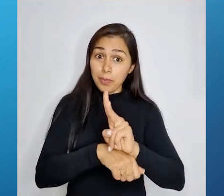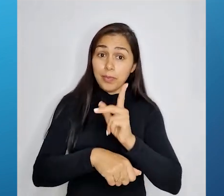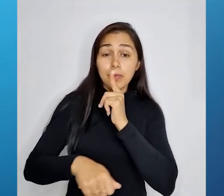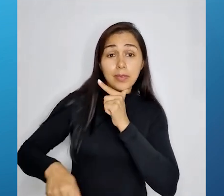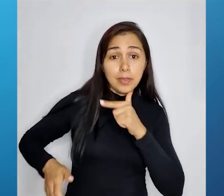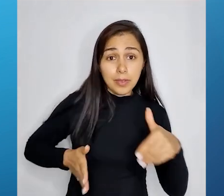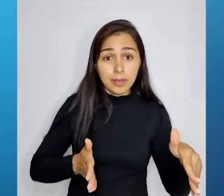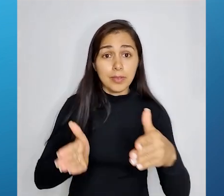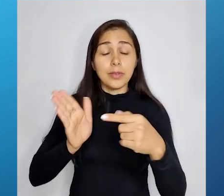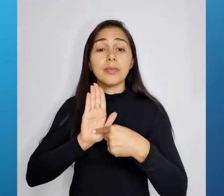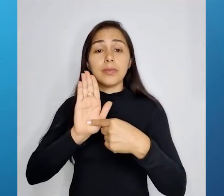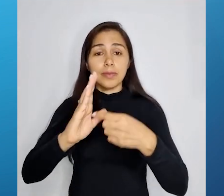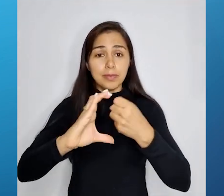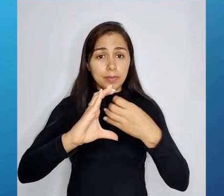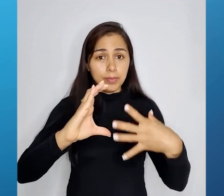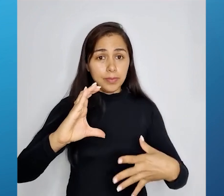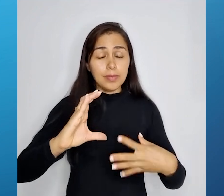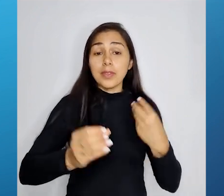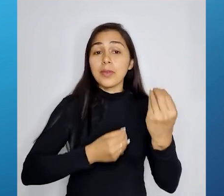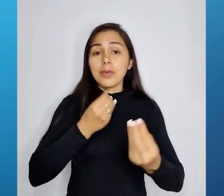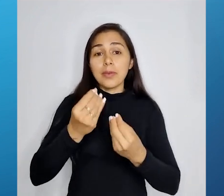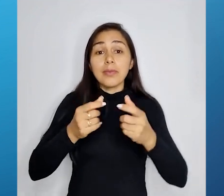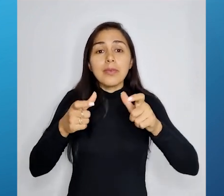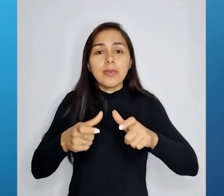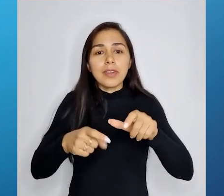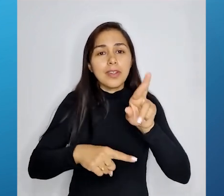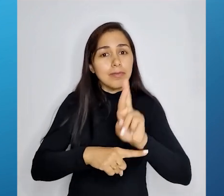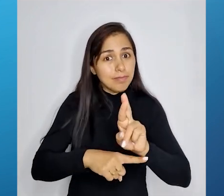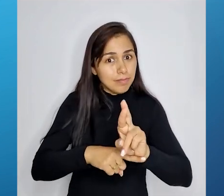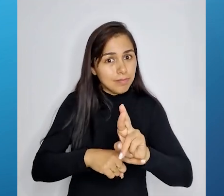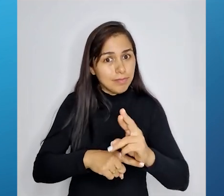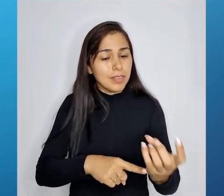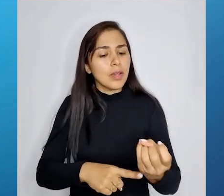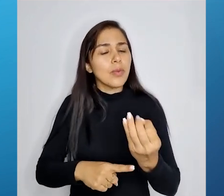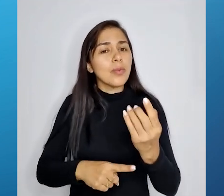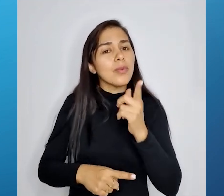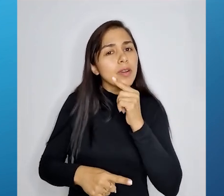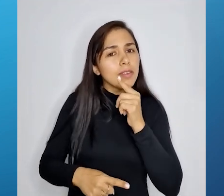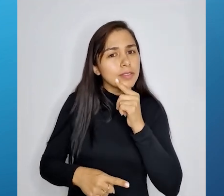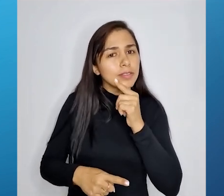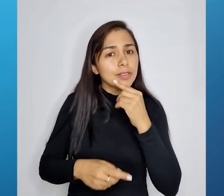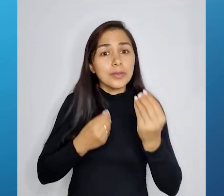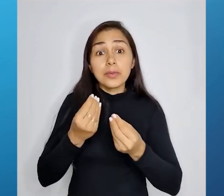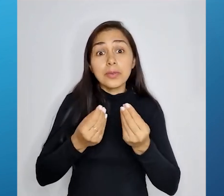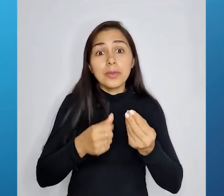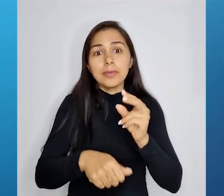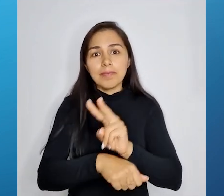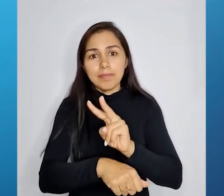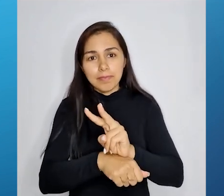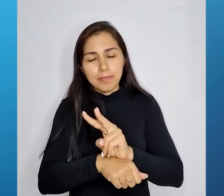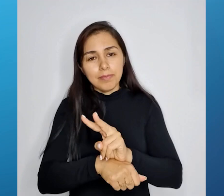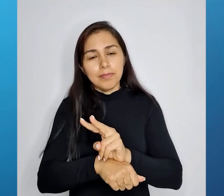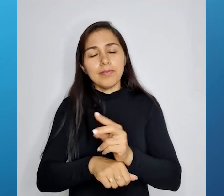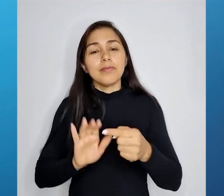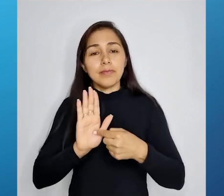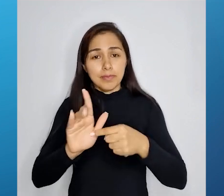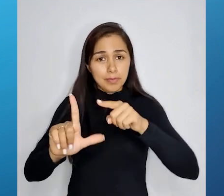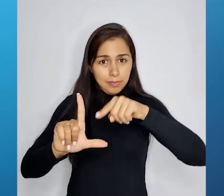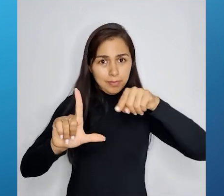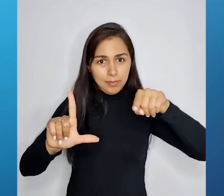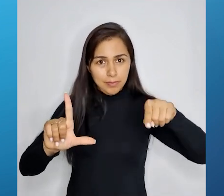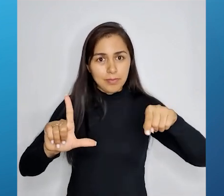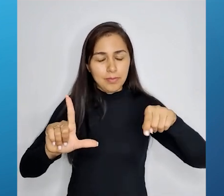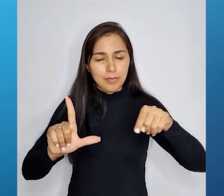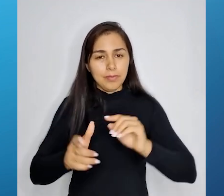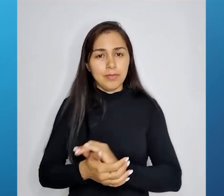Então, como estão esses reservatórios? Estão em quantidade necessária? Como que está a sua proteção? E aí, nós temos esses índices sendo apresentados